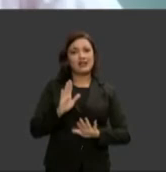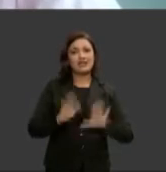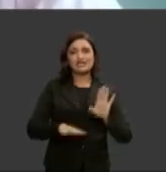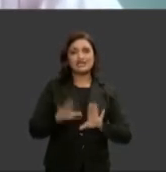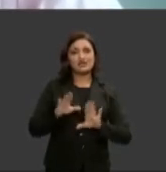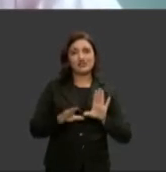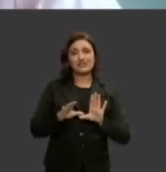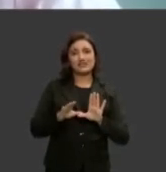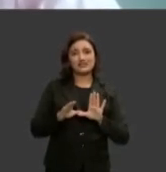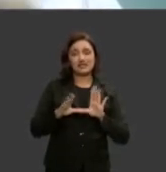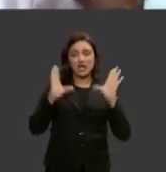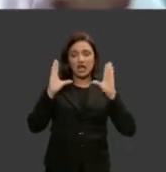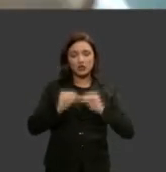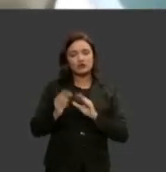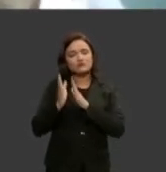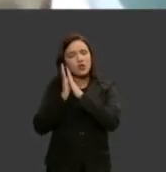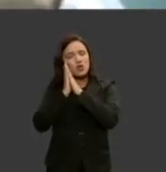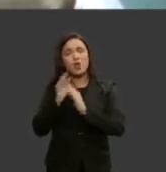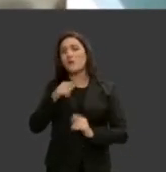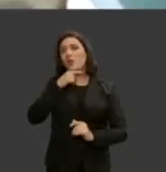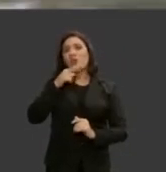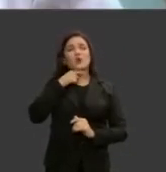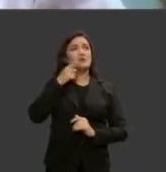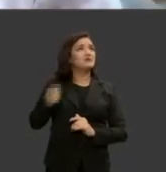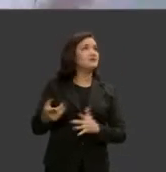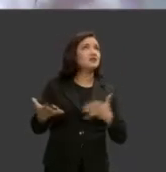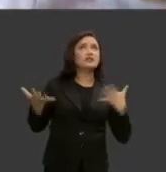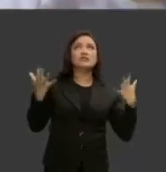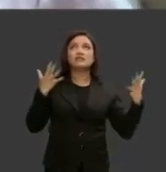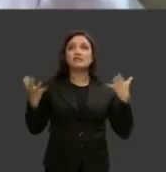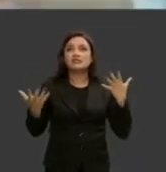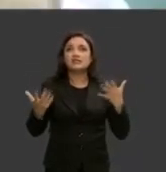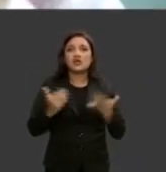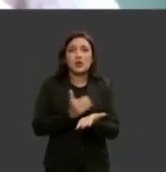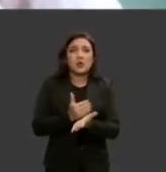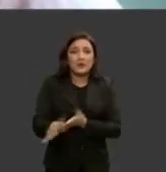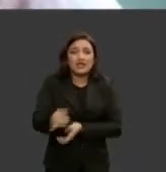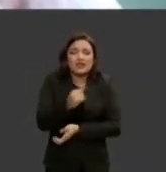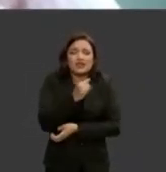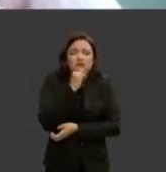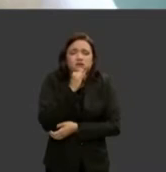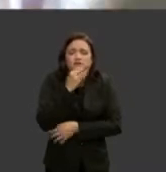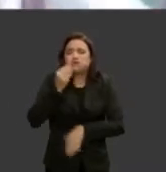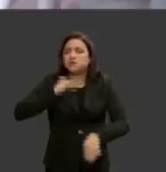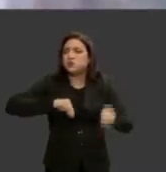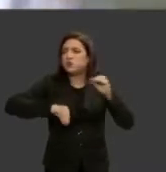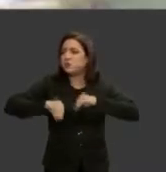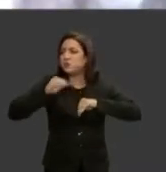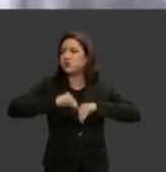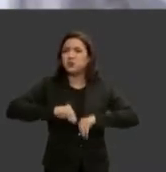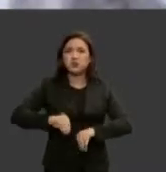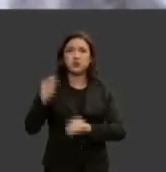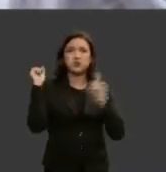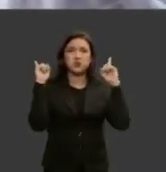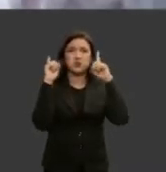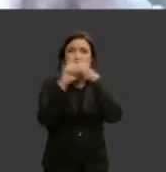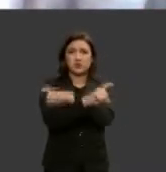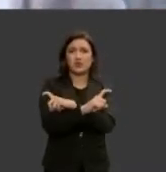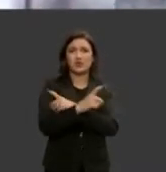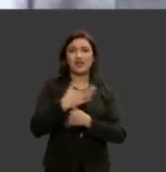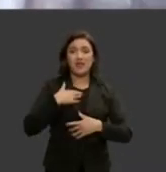dorme aqui nesse ministério tem noite que a gente chega a entrar em tristeza profunda e eu trabalho